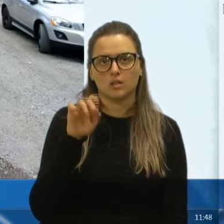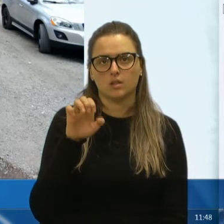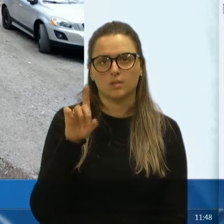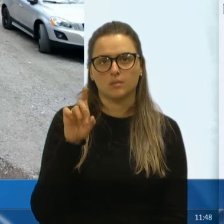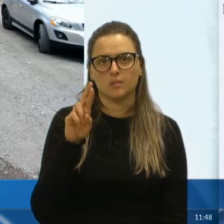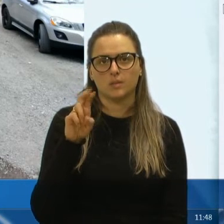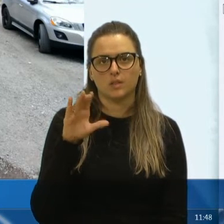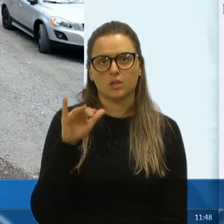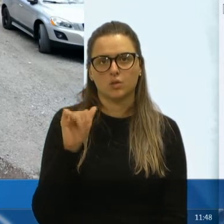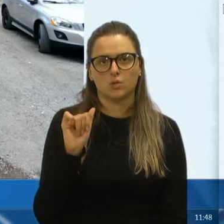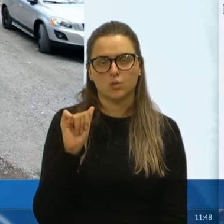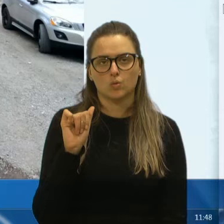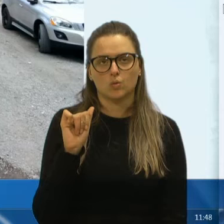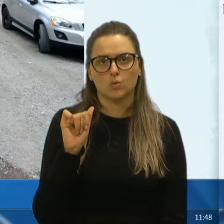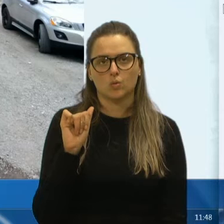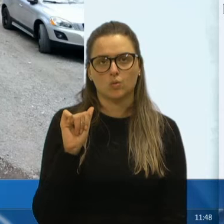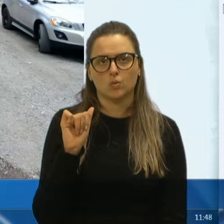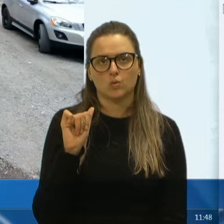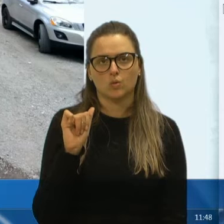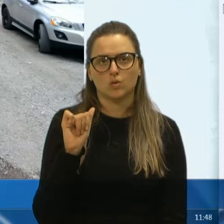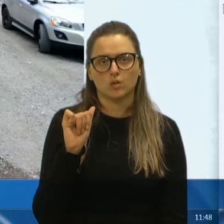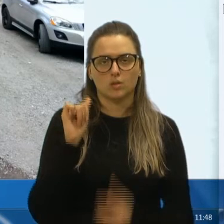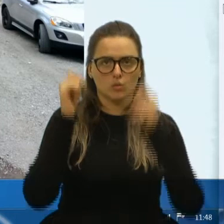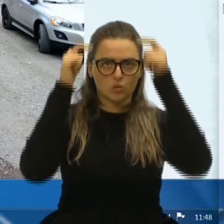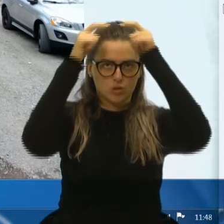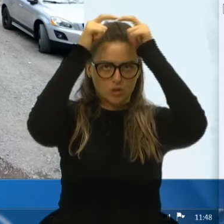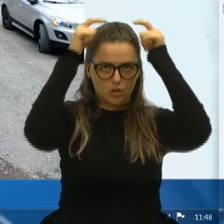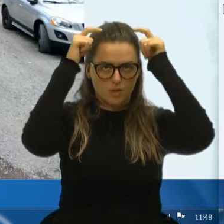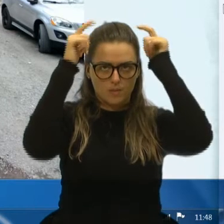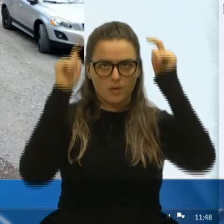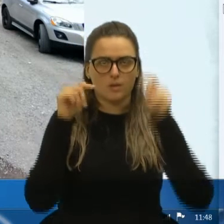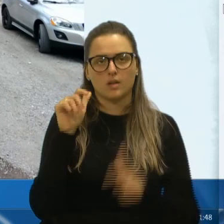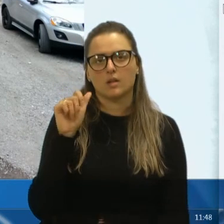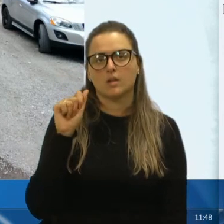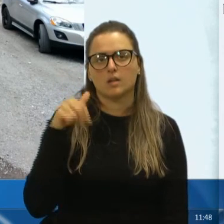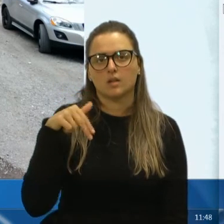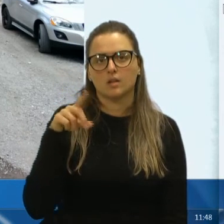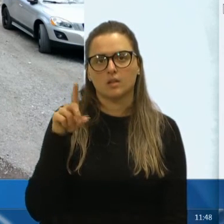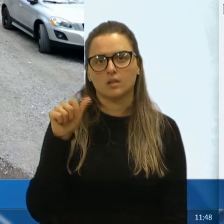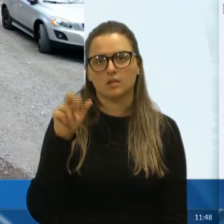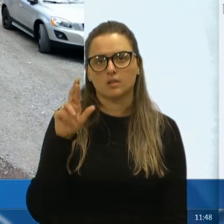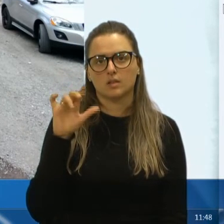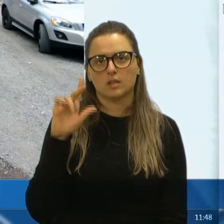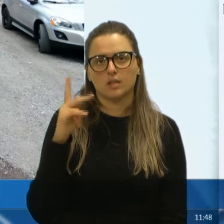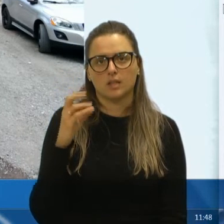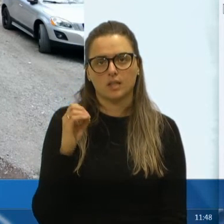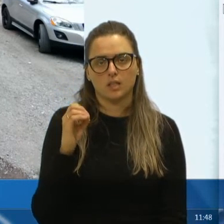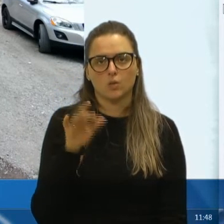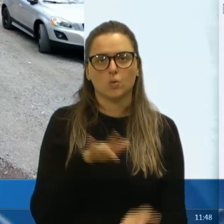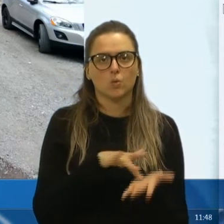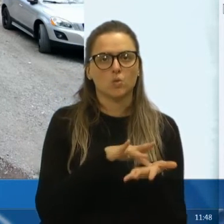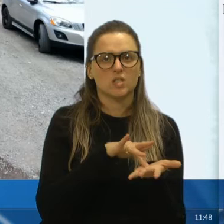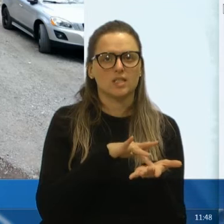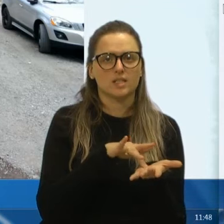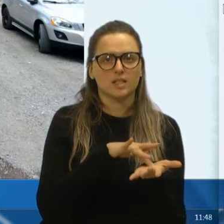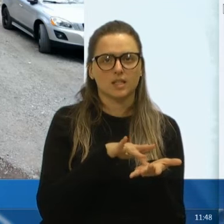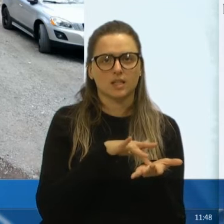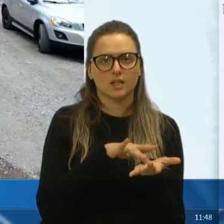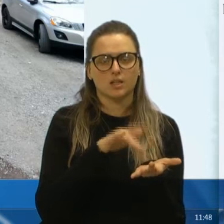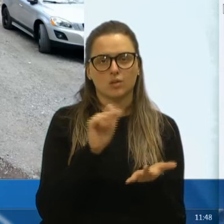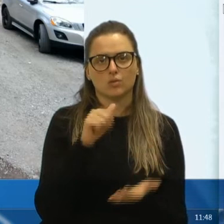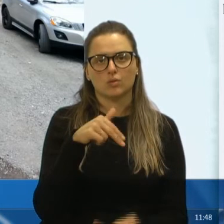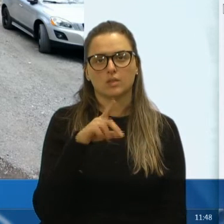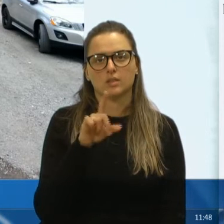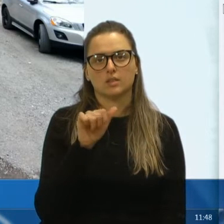conhecido como Andarilho, aquele de chapeuzão aí, Andarilho, cigano Andarilho, que também mora nas